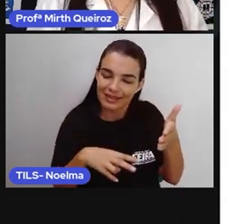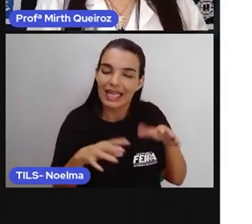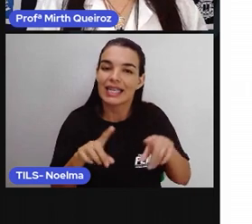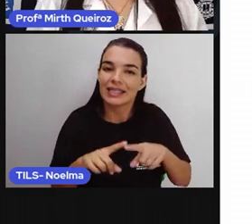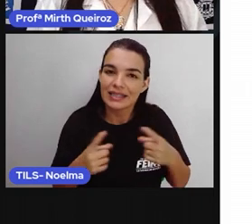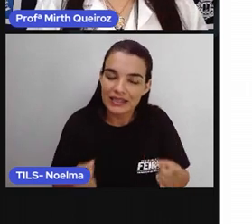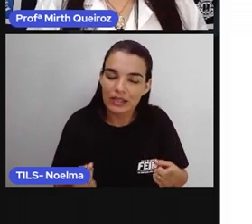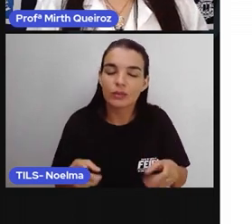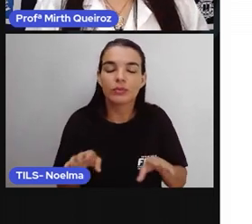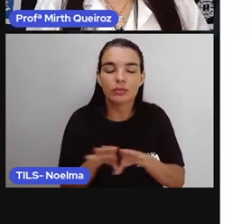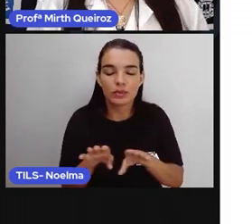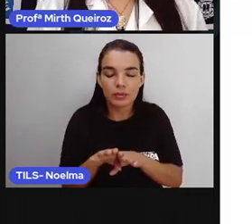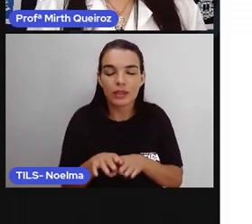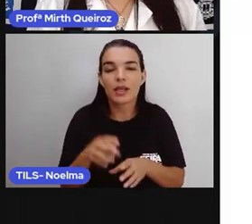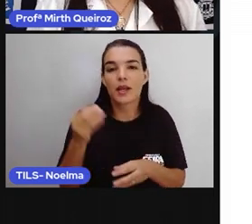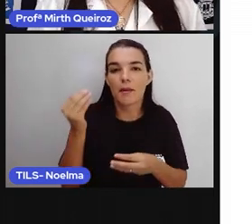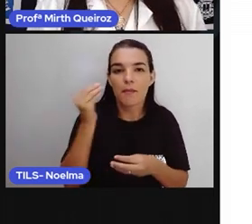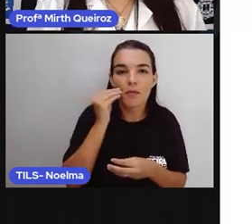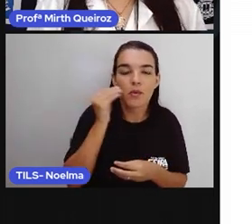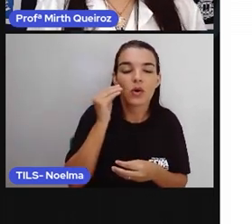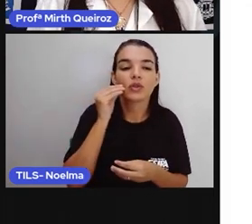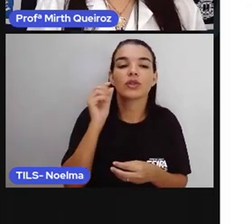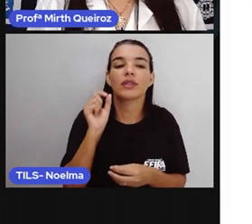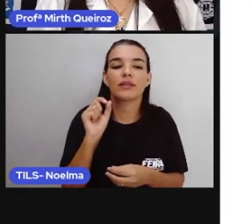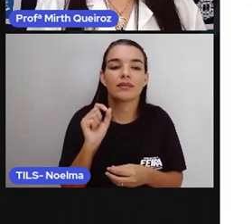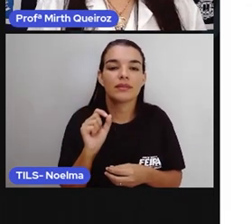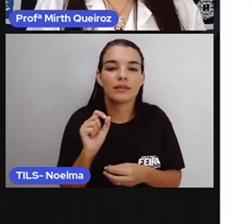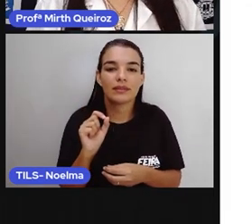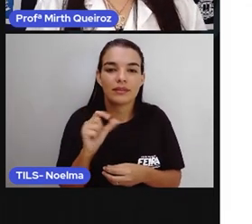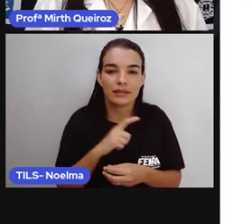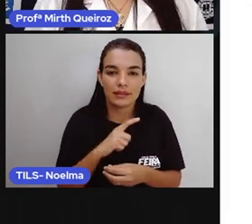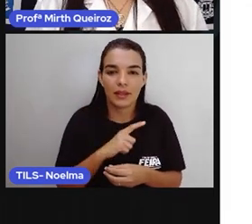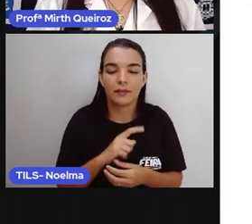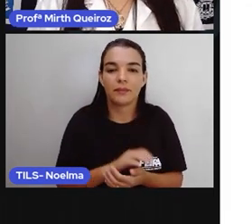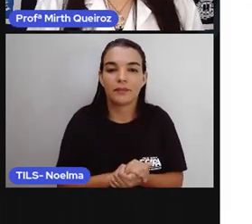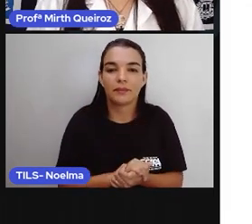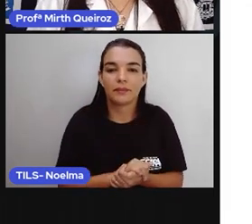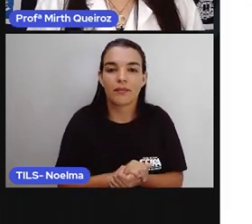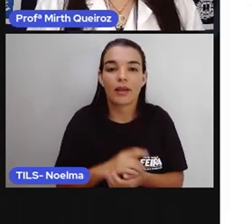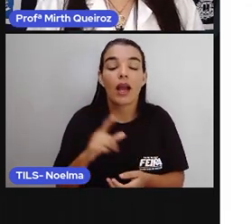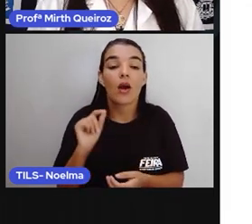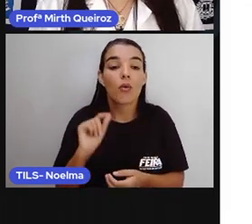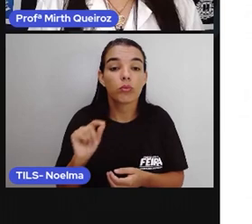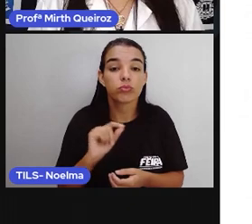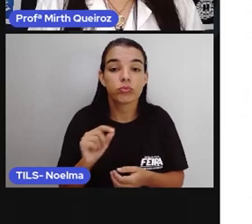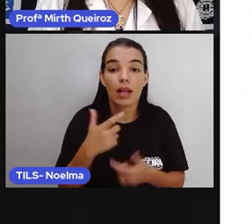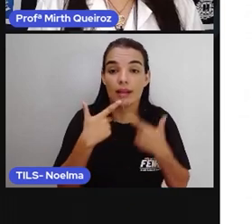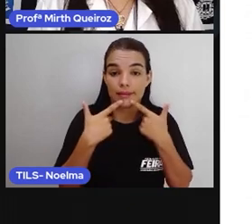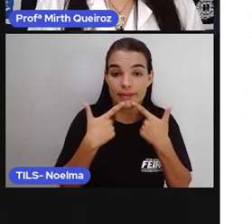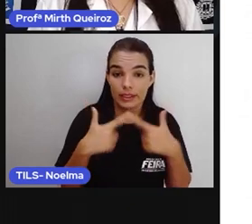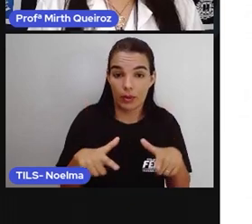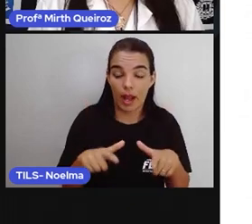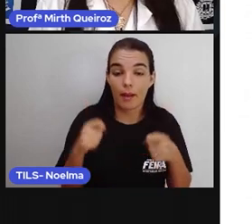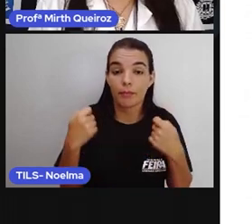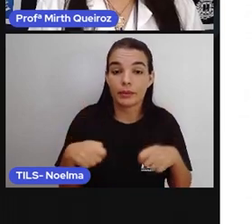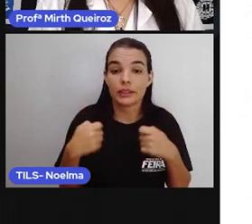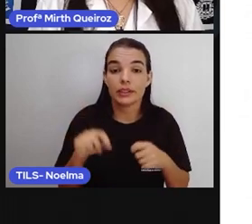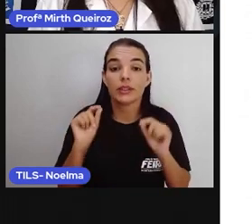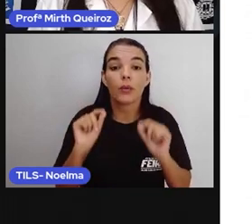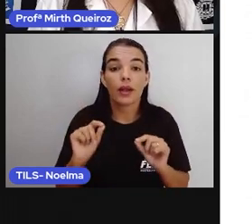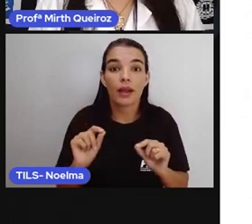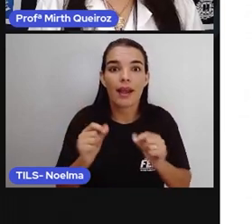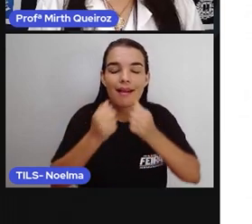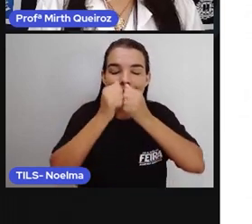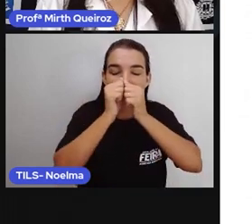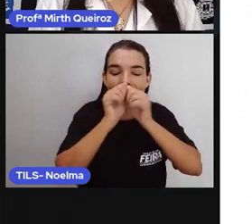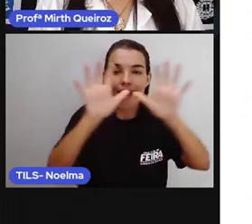manchete também, ela é bem chamativa, né? A linguagem necessariamente deverá ser clara,